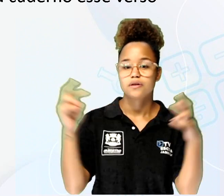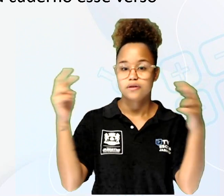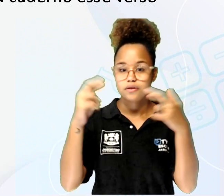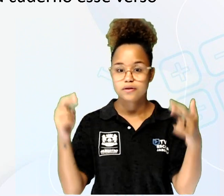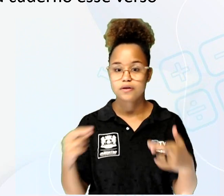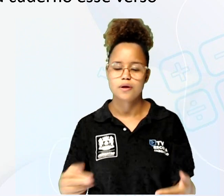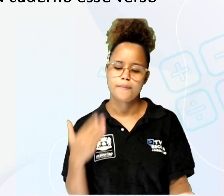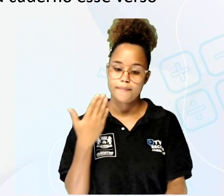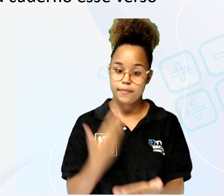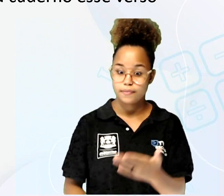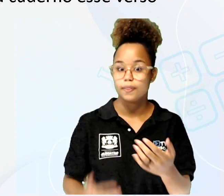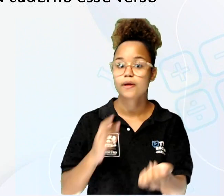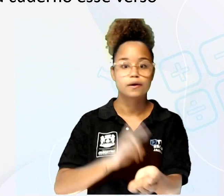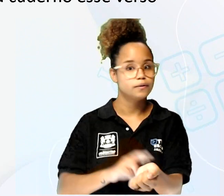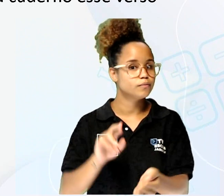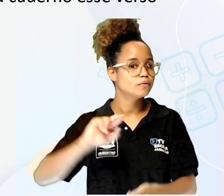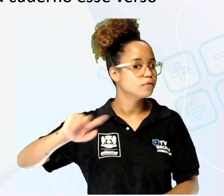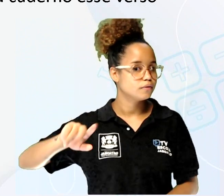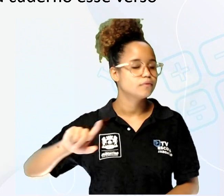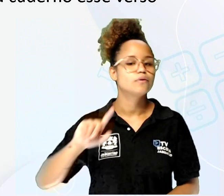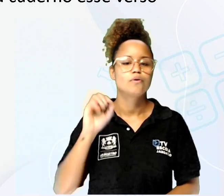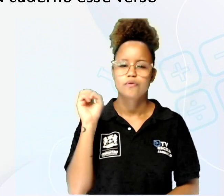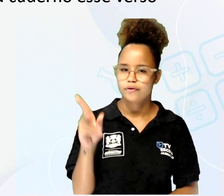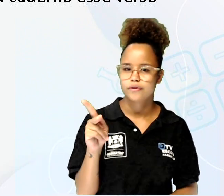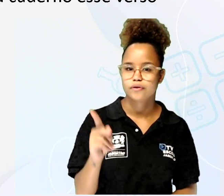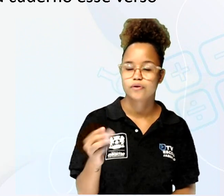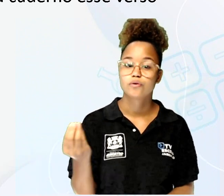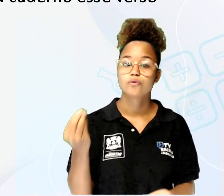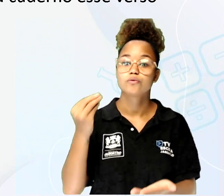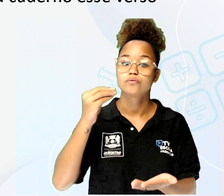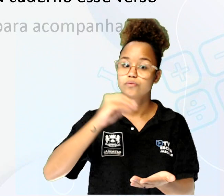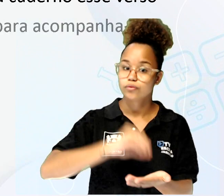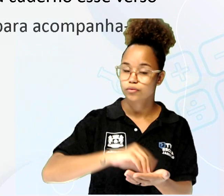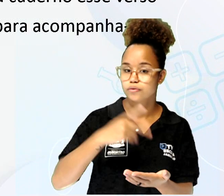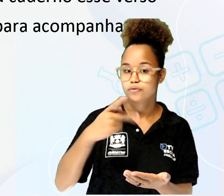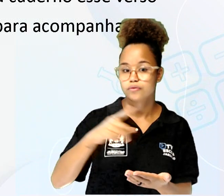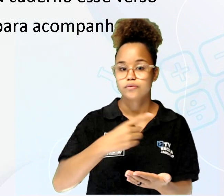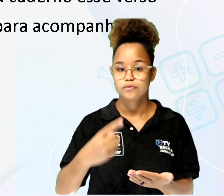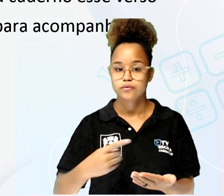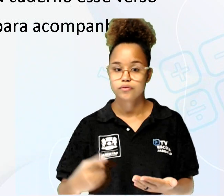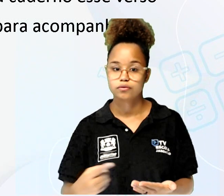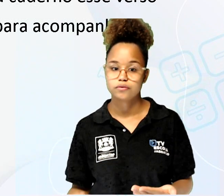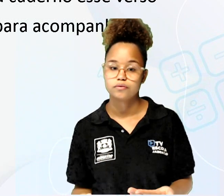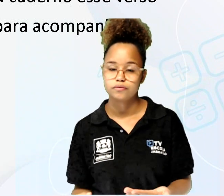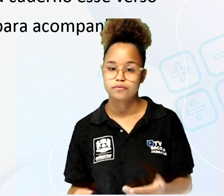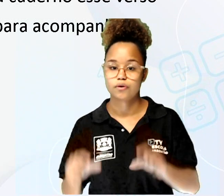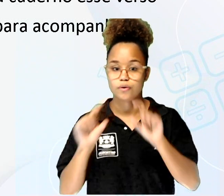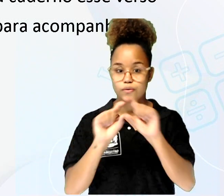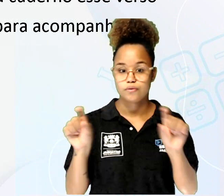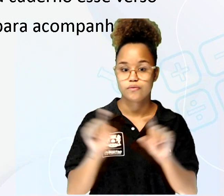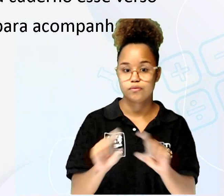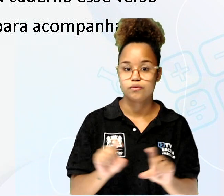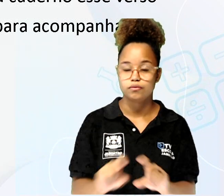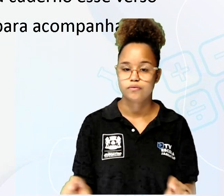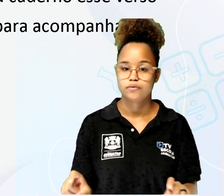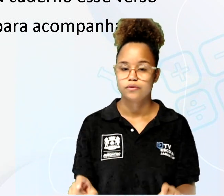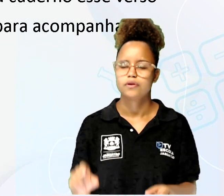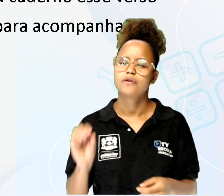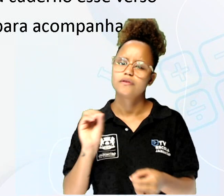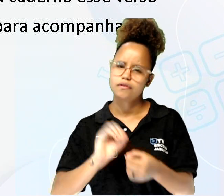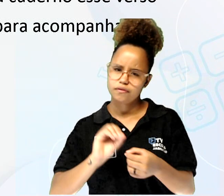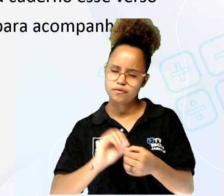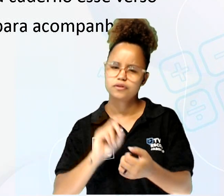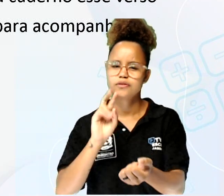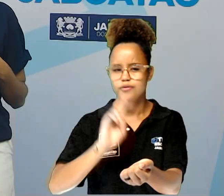perder esse ritmo, ok? Registre em seu caderno esse verso e crie